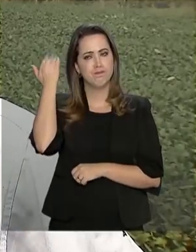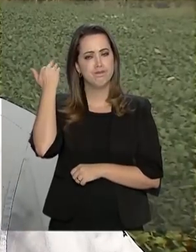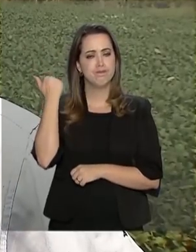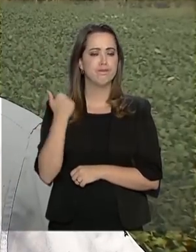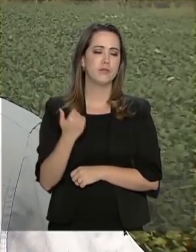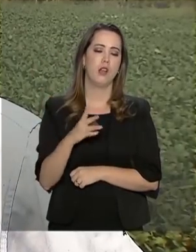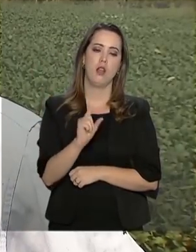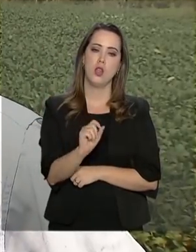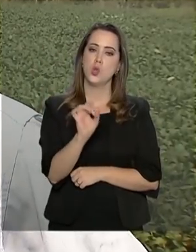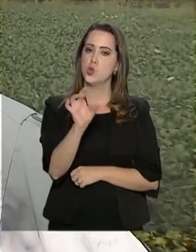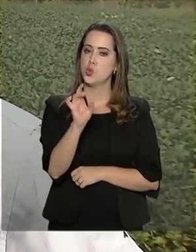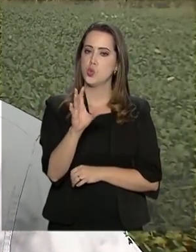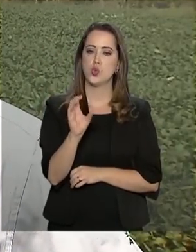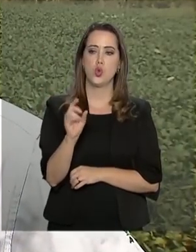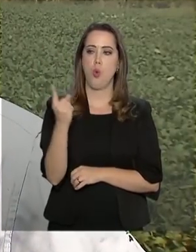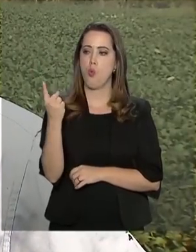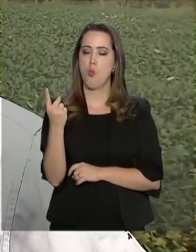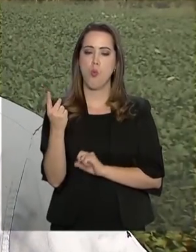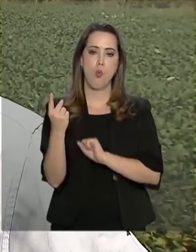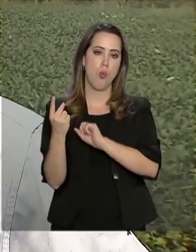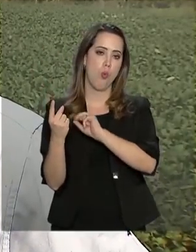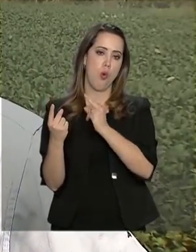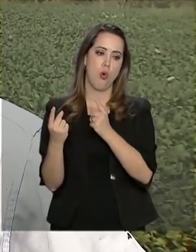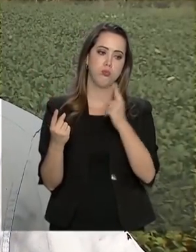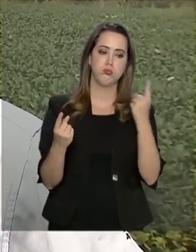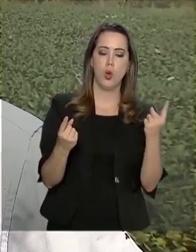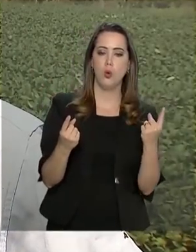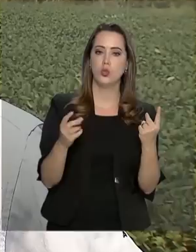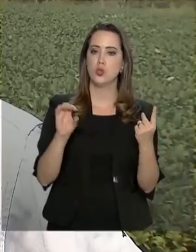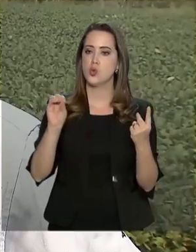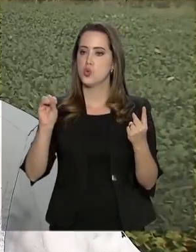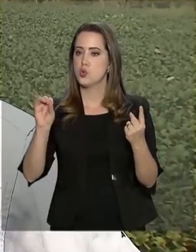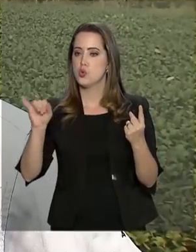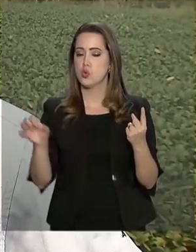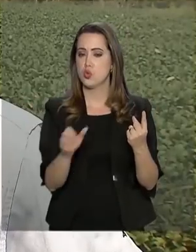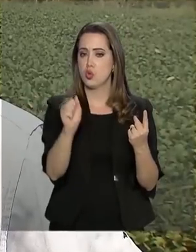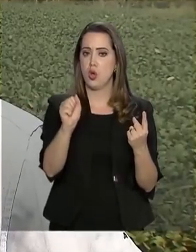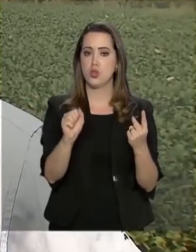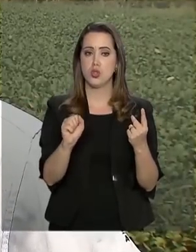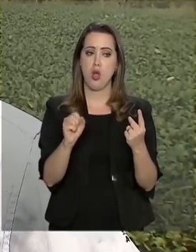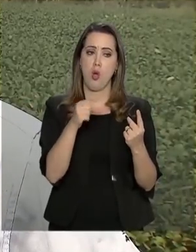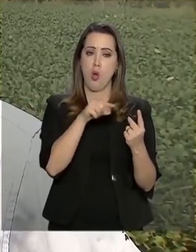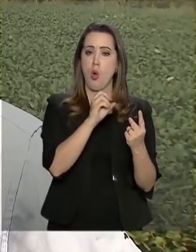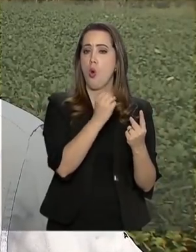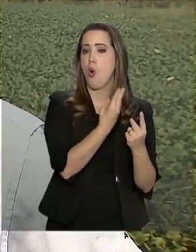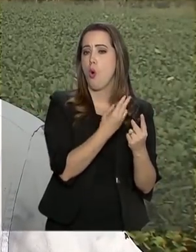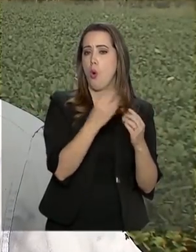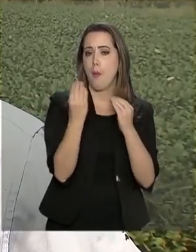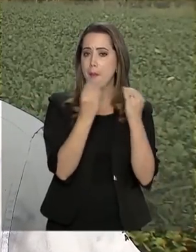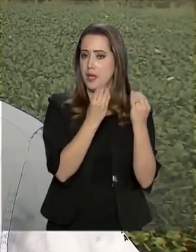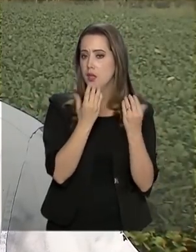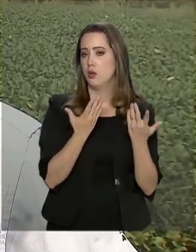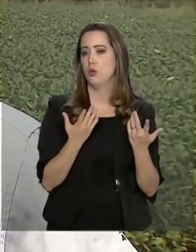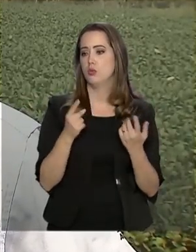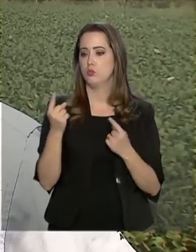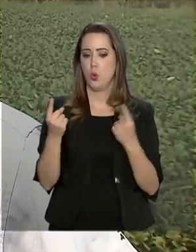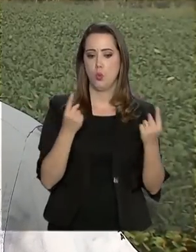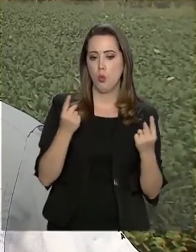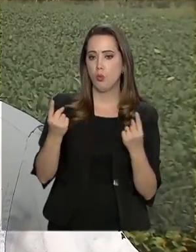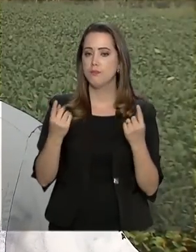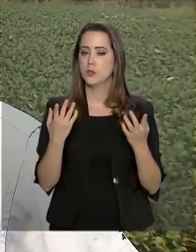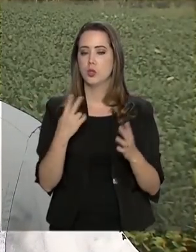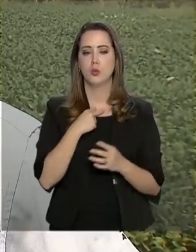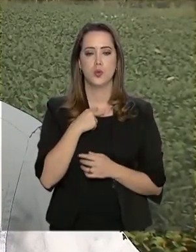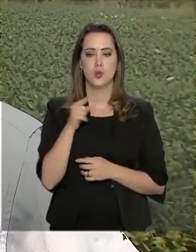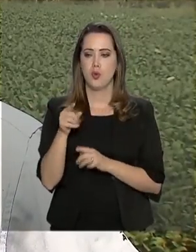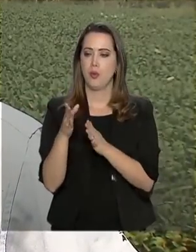só produzia soja ou milho. Não era possível plantar uma cultura após a outra, porque a soja era com um